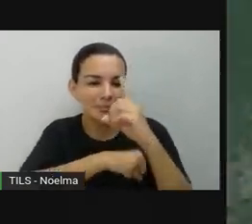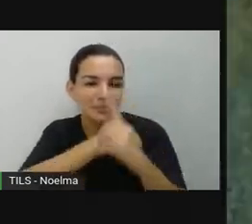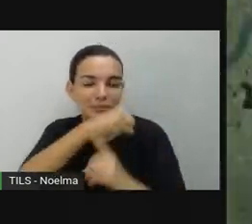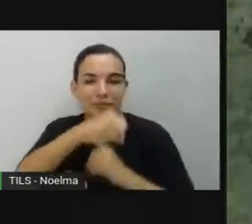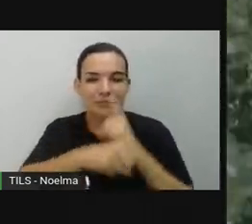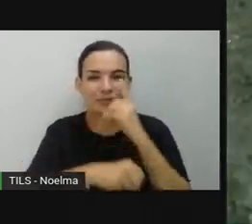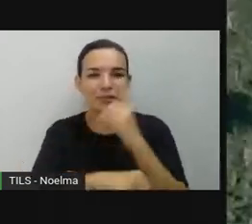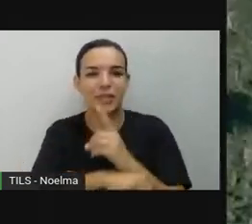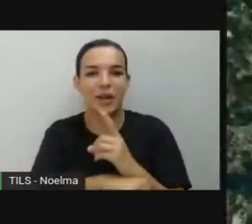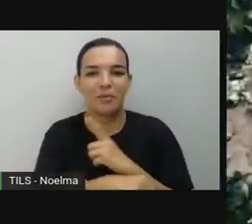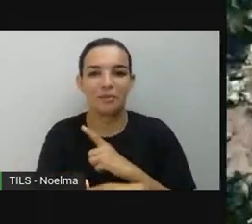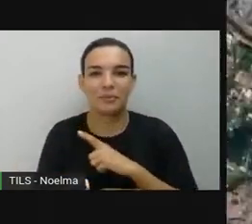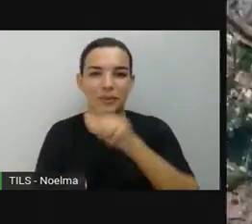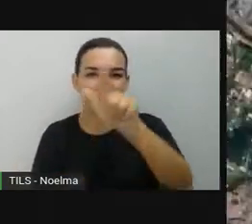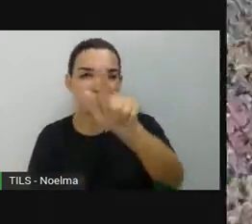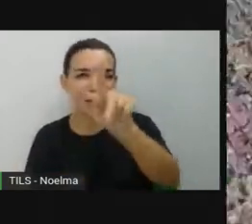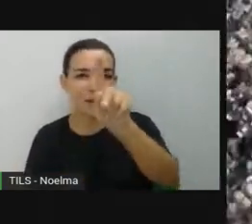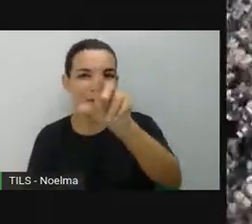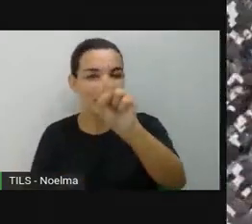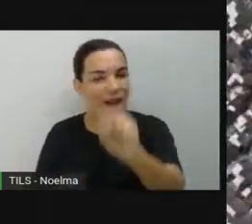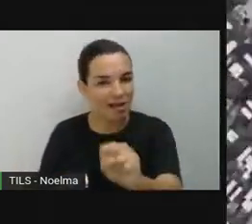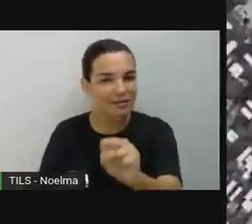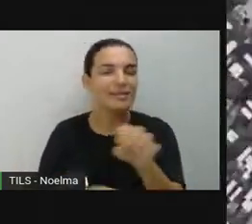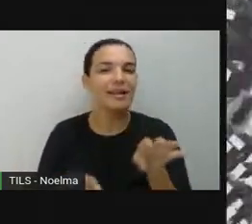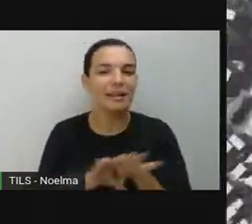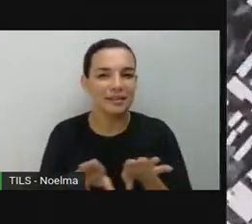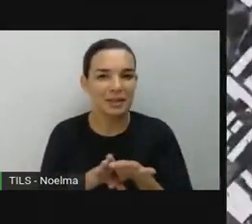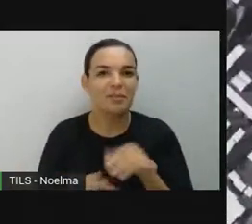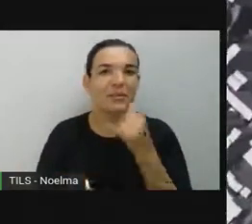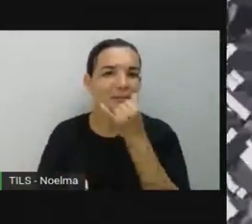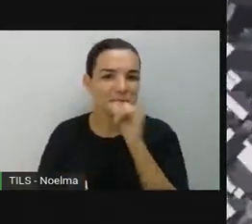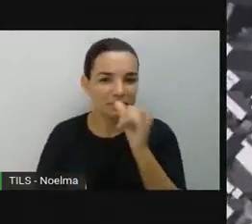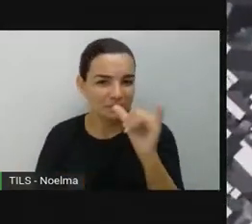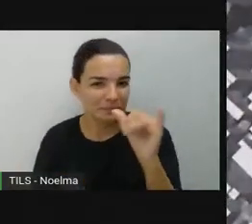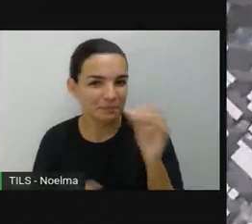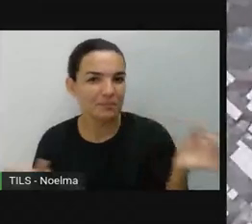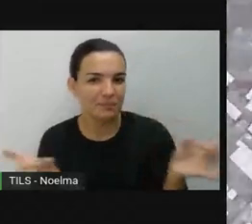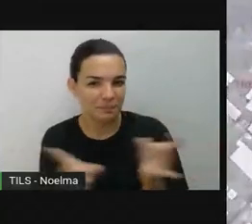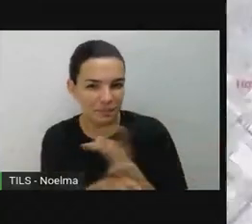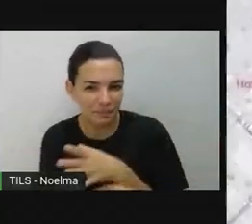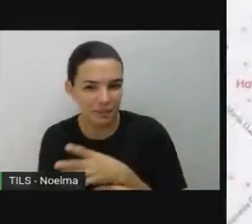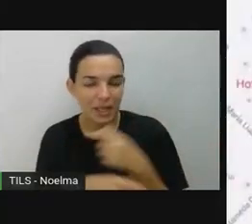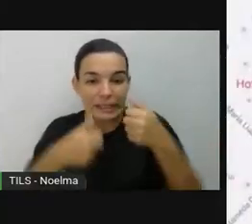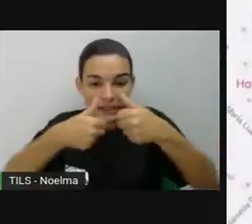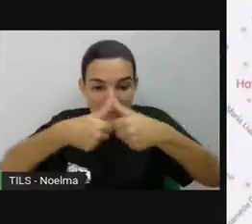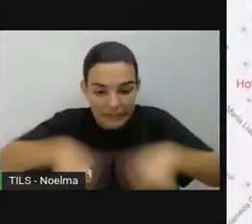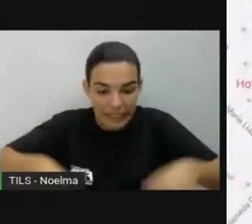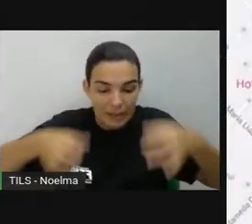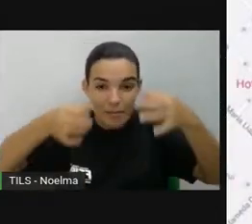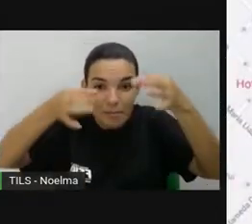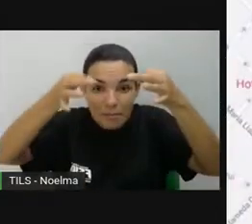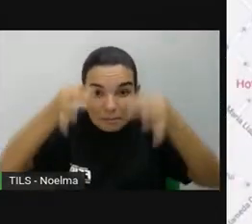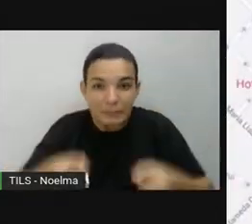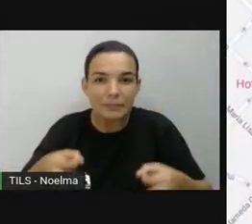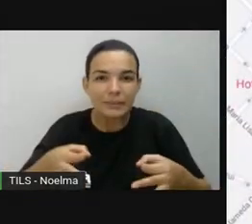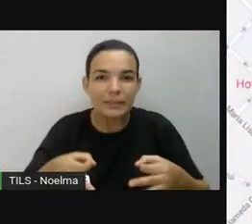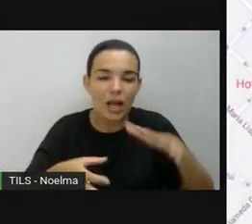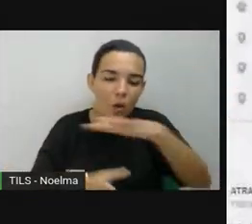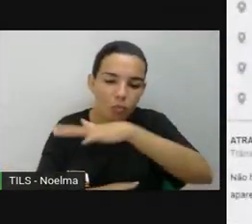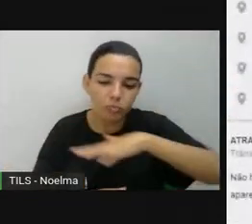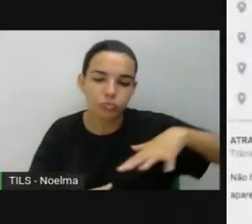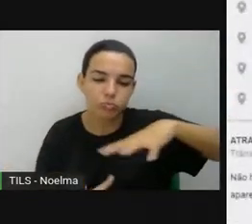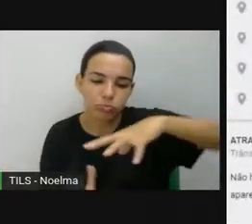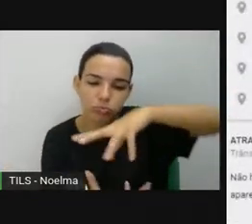GPS e bússola eletrônica, que mostra com boa precisão em que parte do planeta você está e os